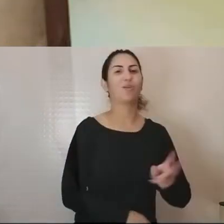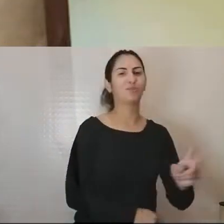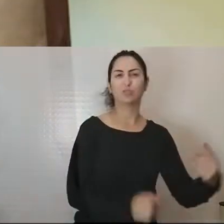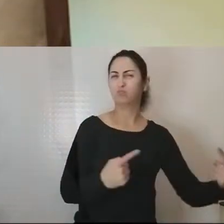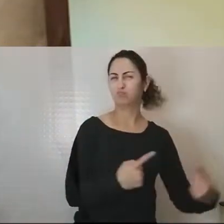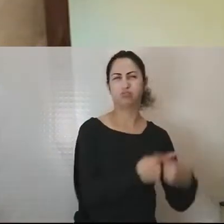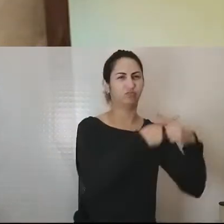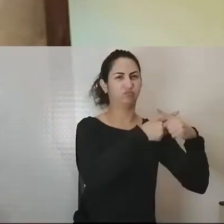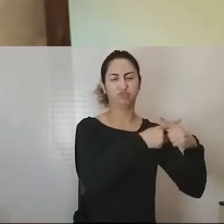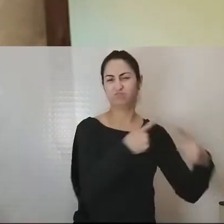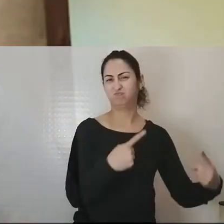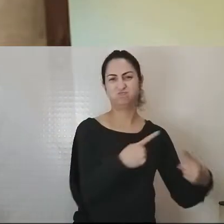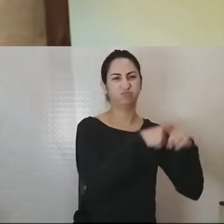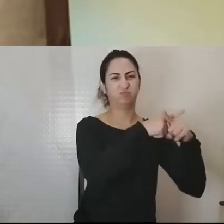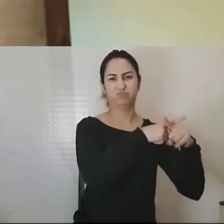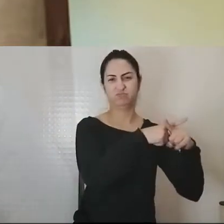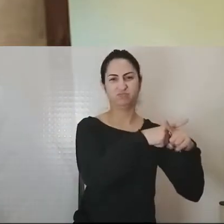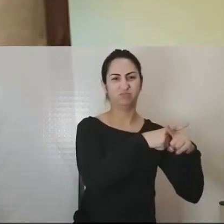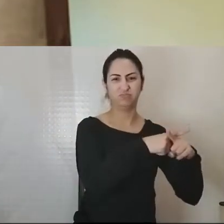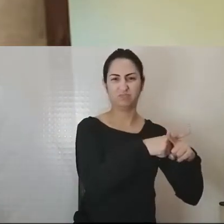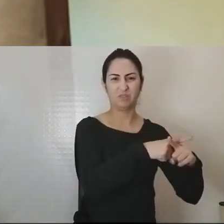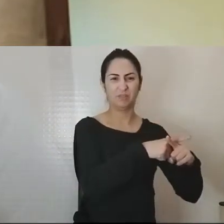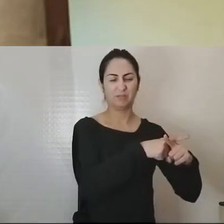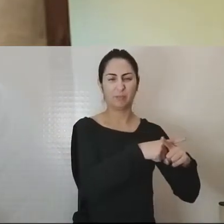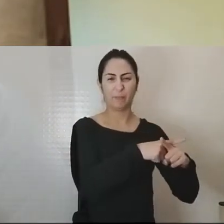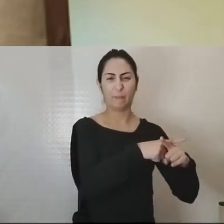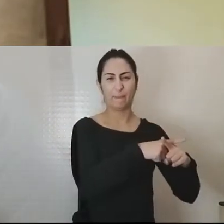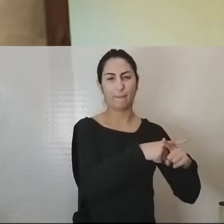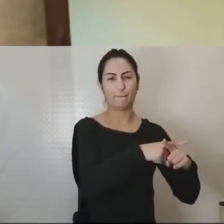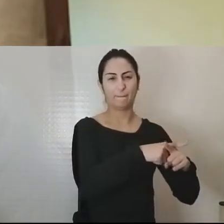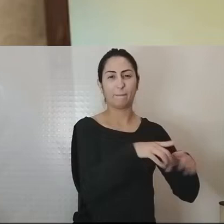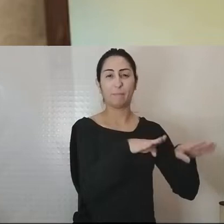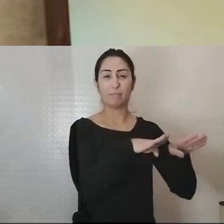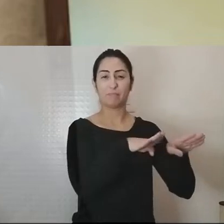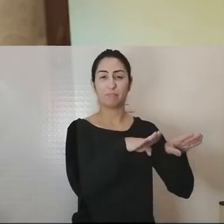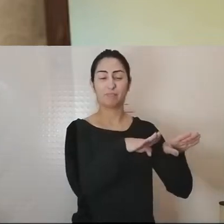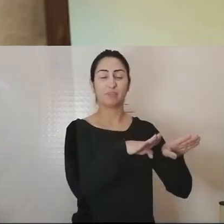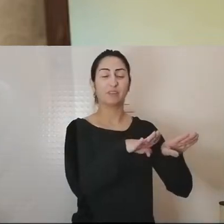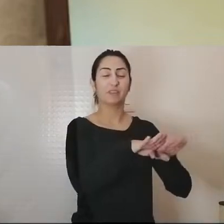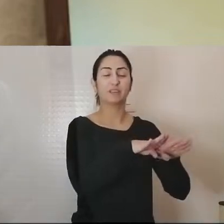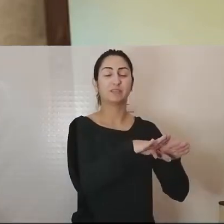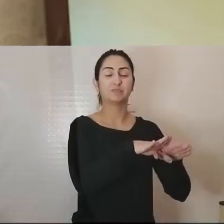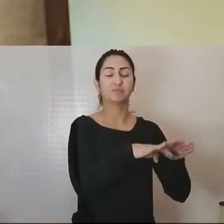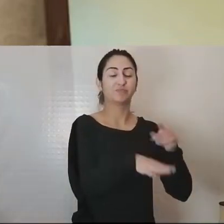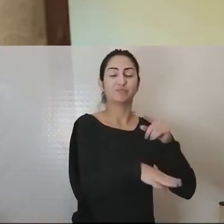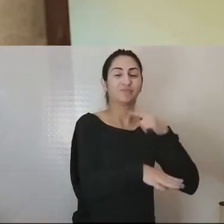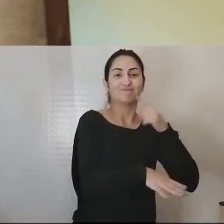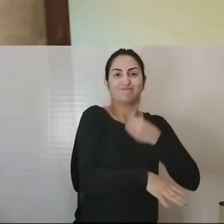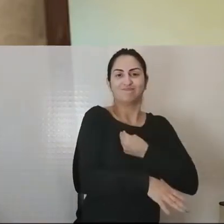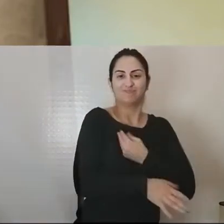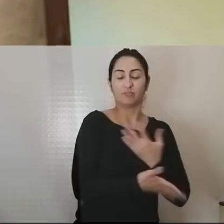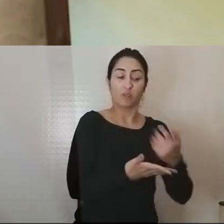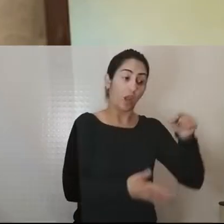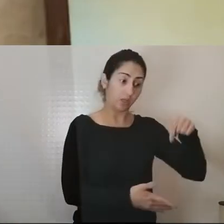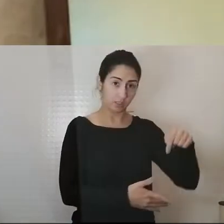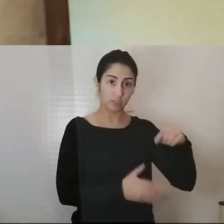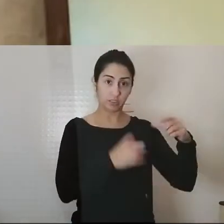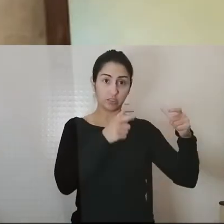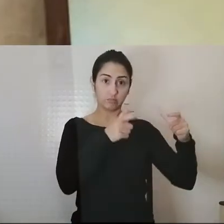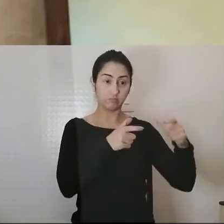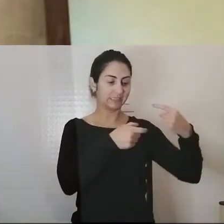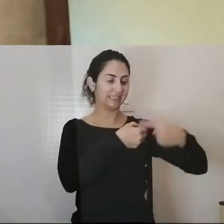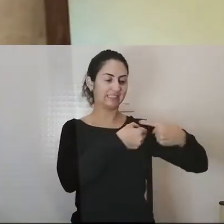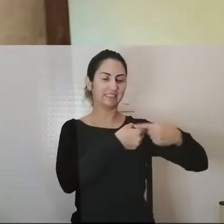continuam os ataques e a instabilidade. E Cabo Delgado, como dizem alguns